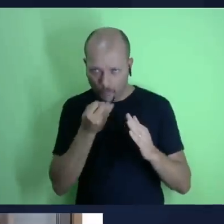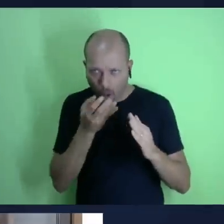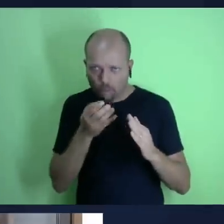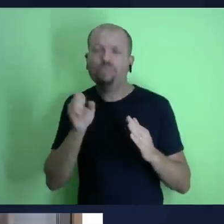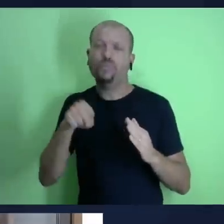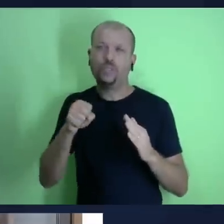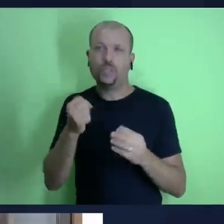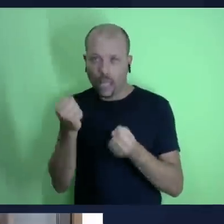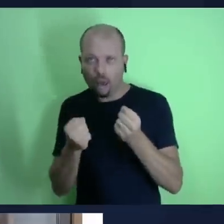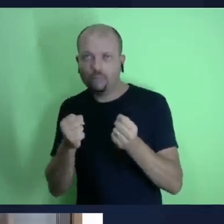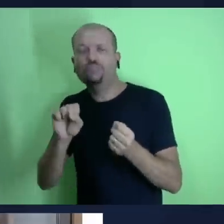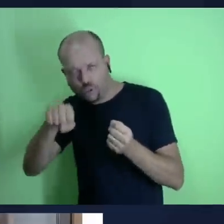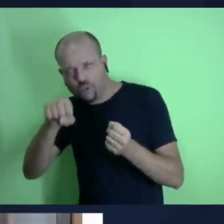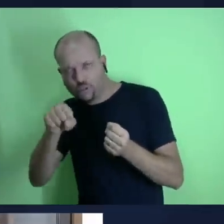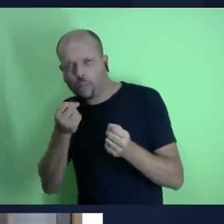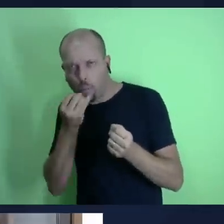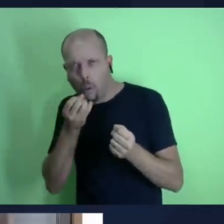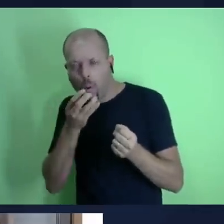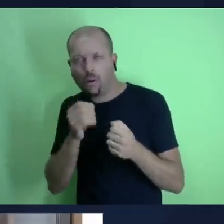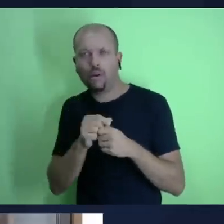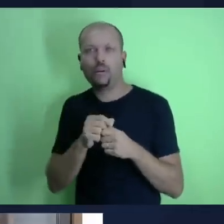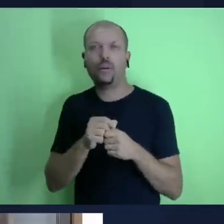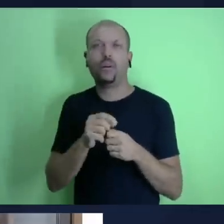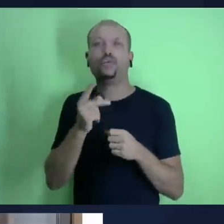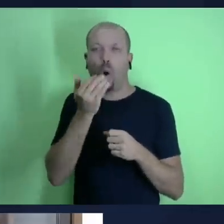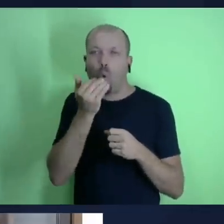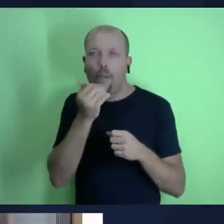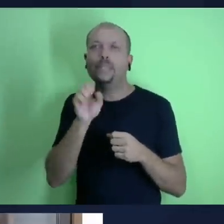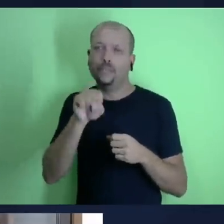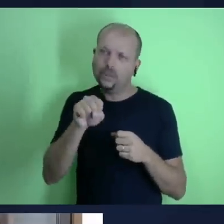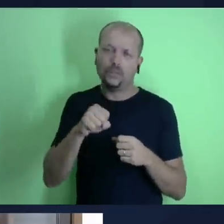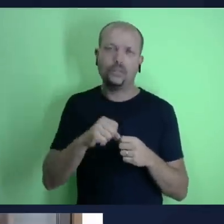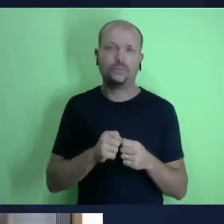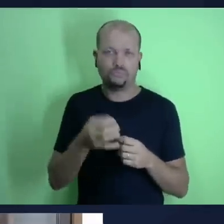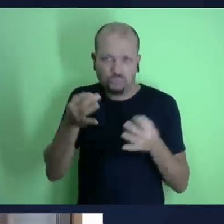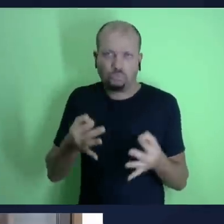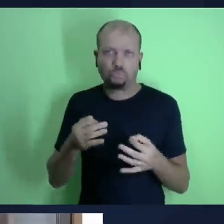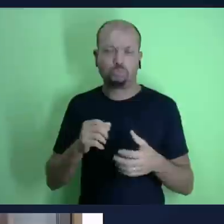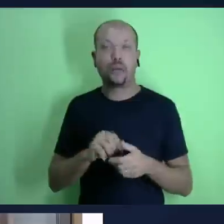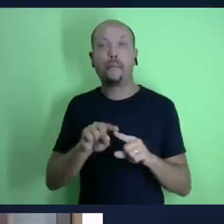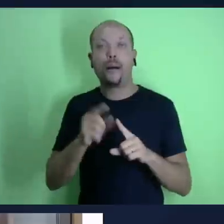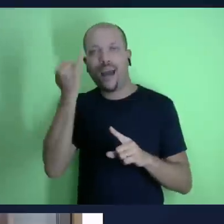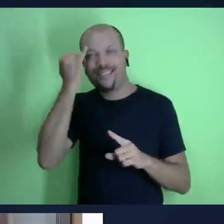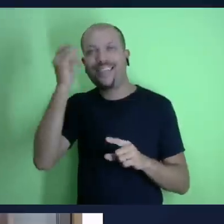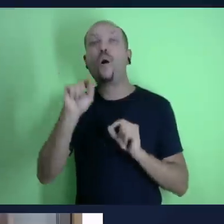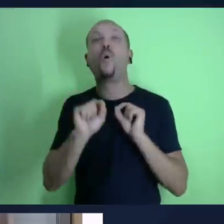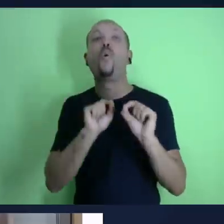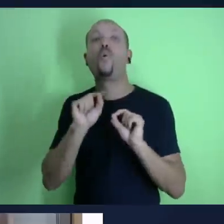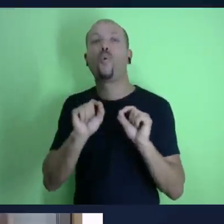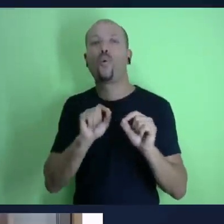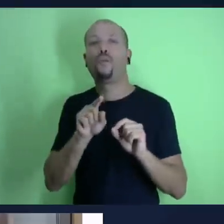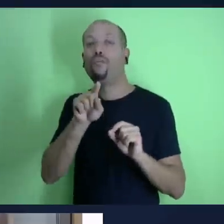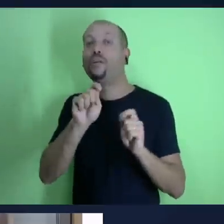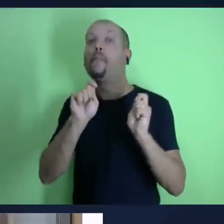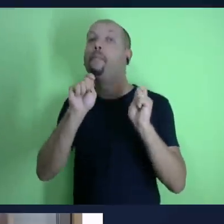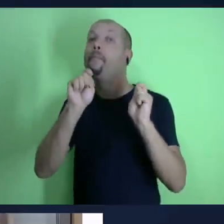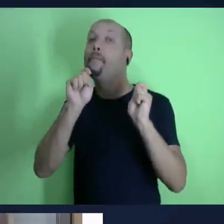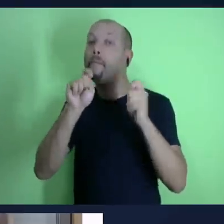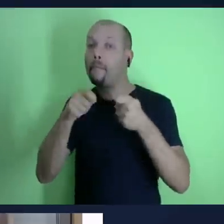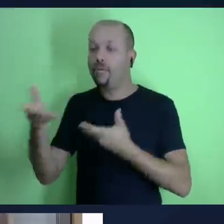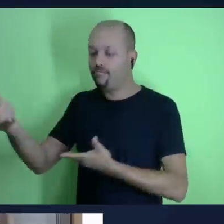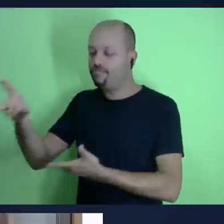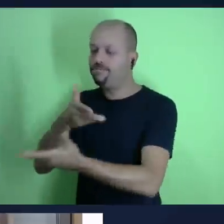um pouco daquilo que deus dá e tem um pensar um outro pensamento que diz assim deus sempre nos dá a mais